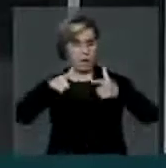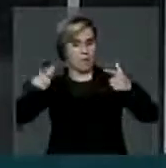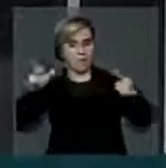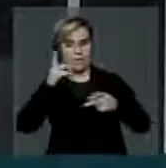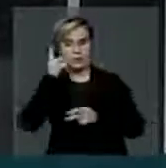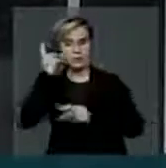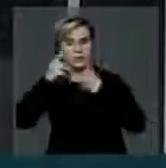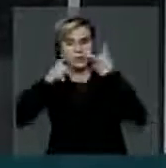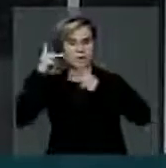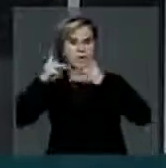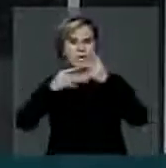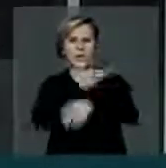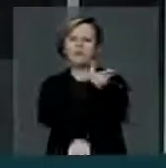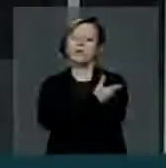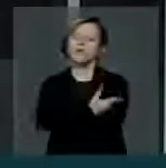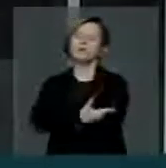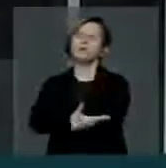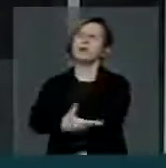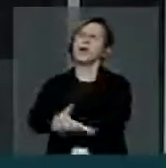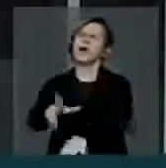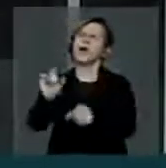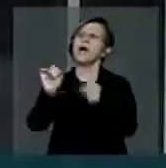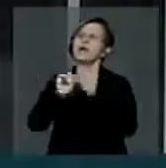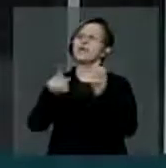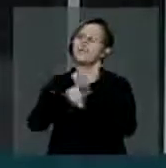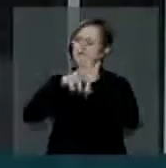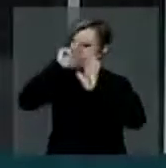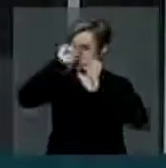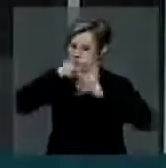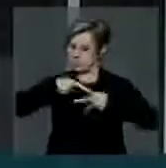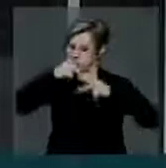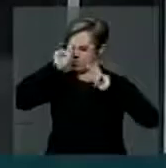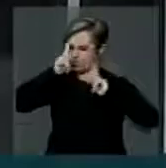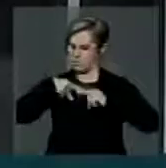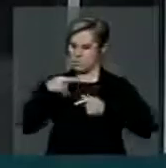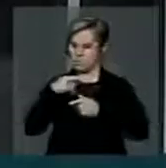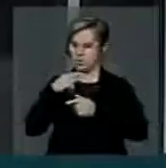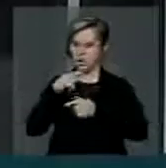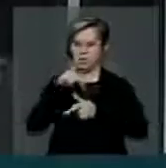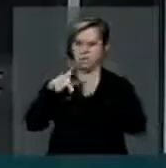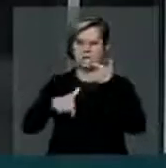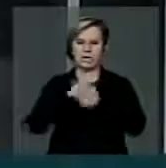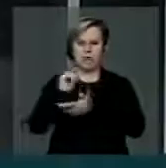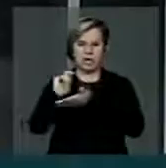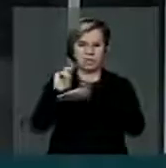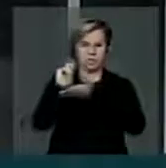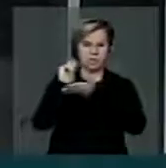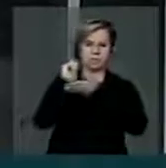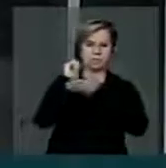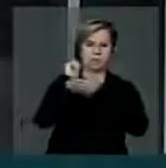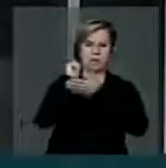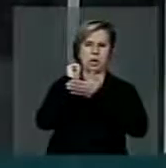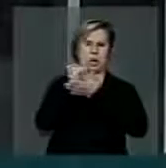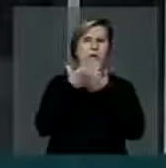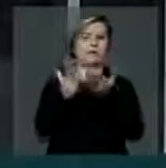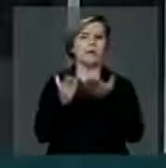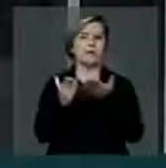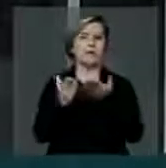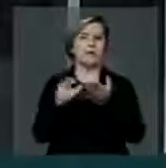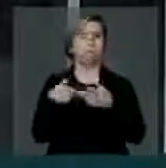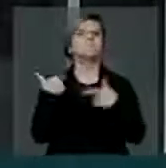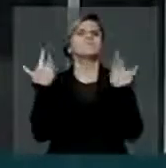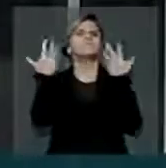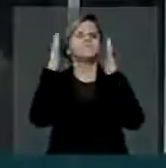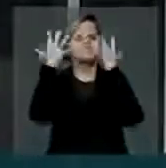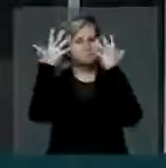se acostumou a só agir com a faca no pescoço. E é por isso que nós temos que aplaudir